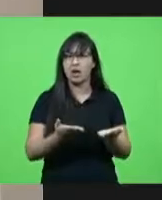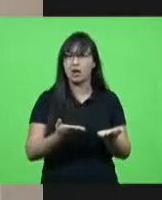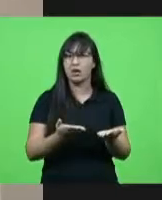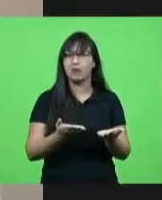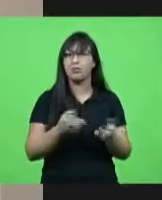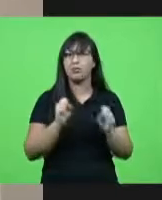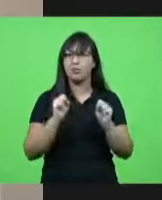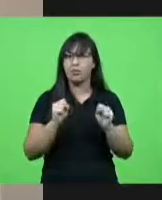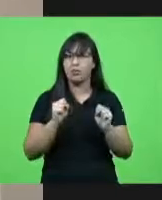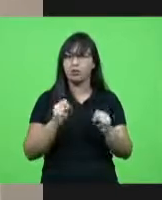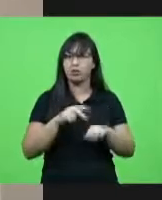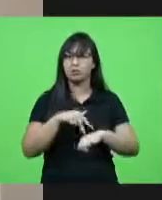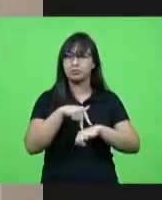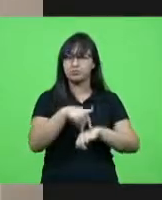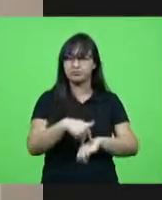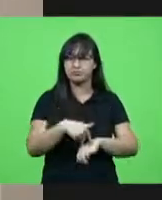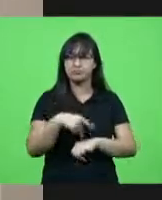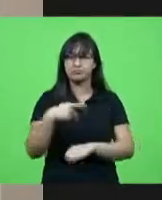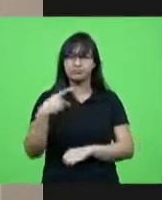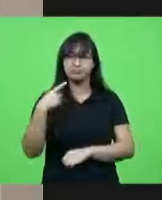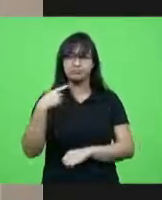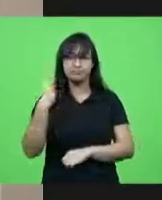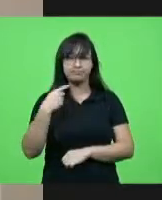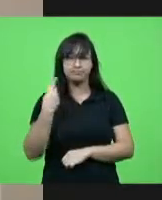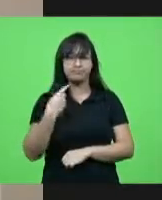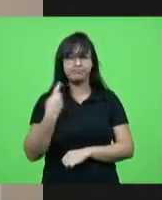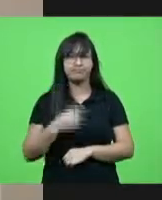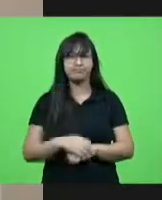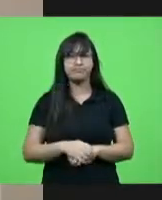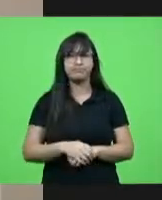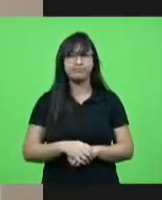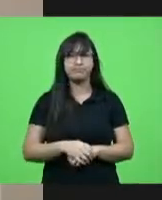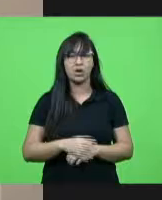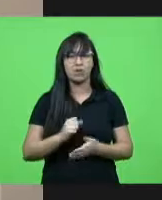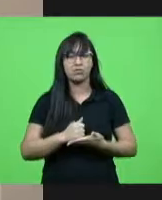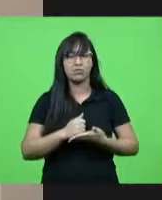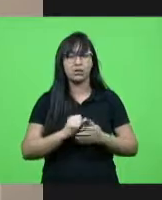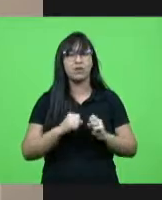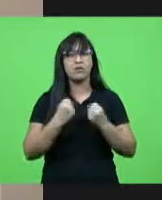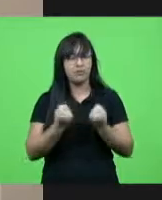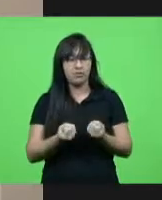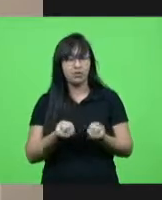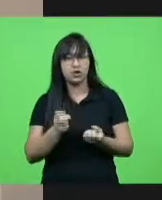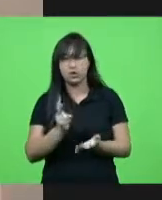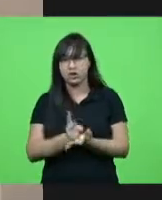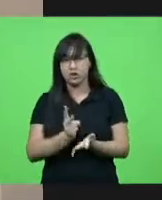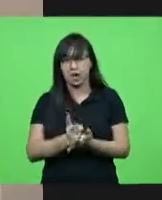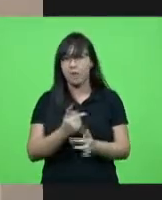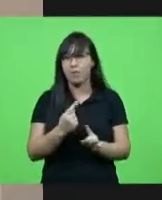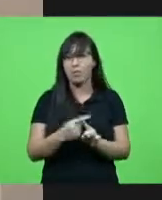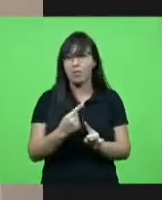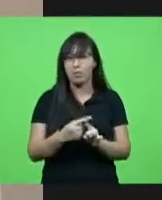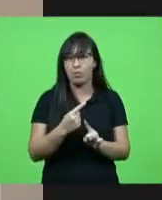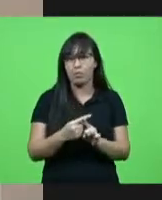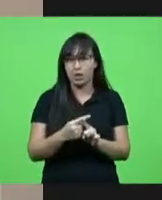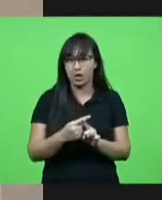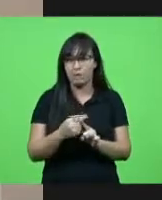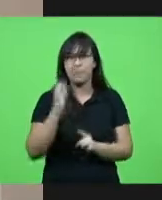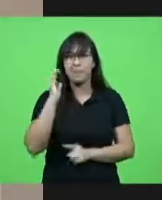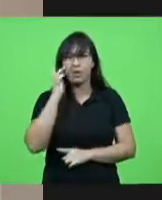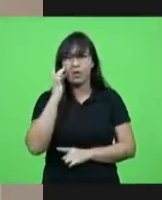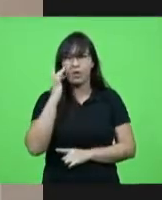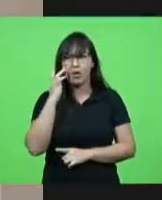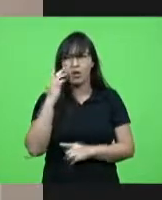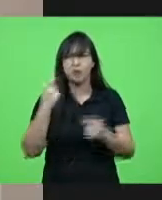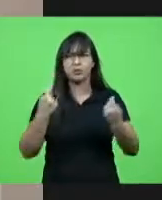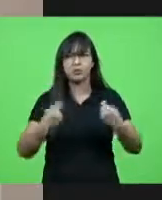a sua participação nas nominatas eu sempre defendi essa ideia e acho que deve ser